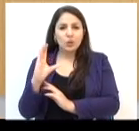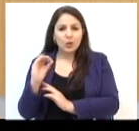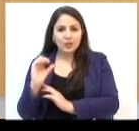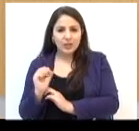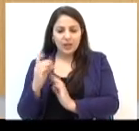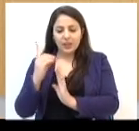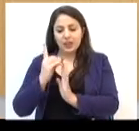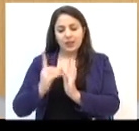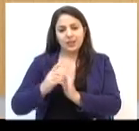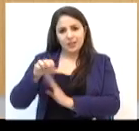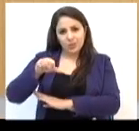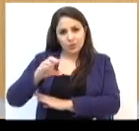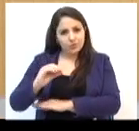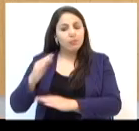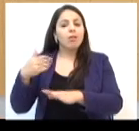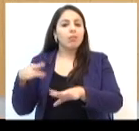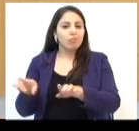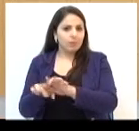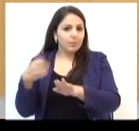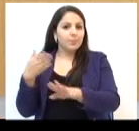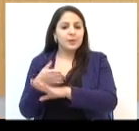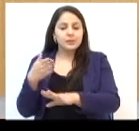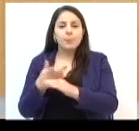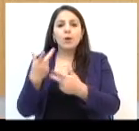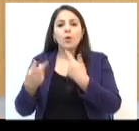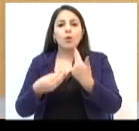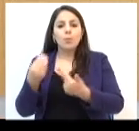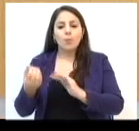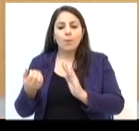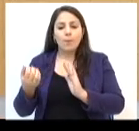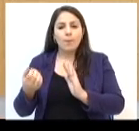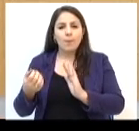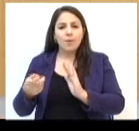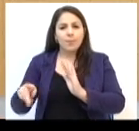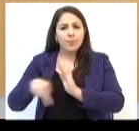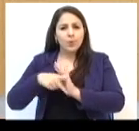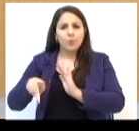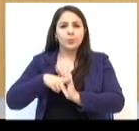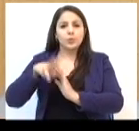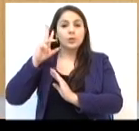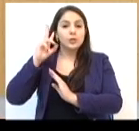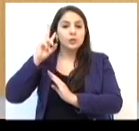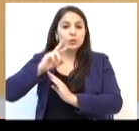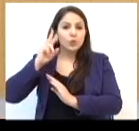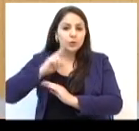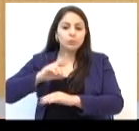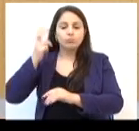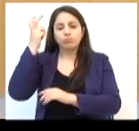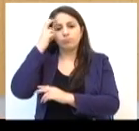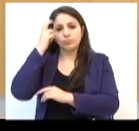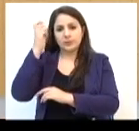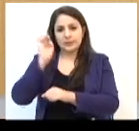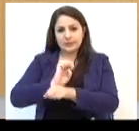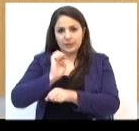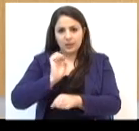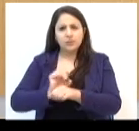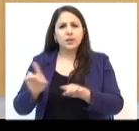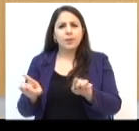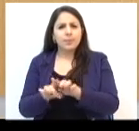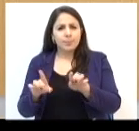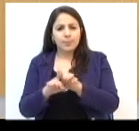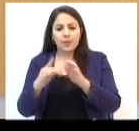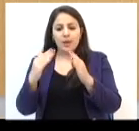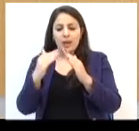na década de 90 e também integra o patrimônio histórico e cultural do Estado. Estão previstas